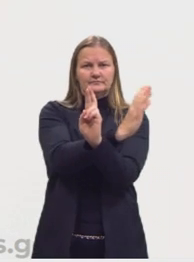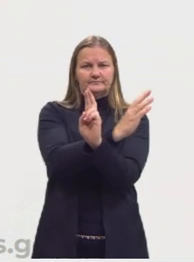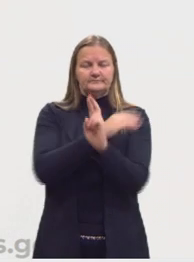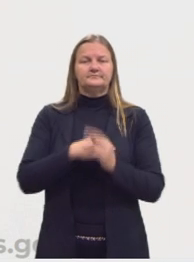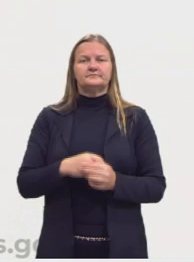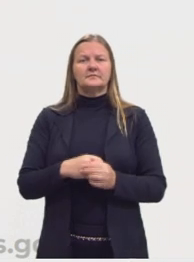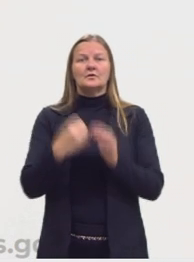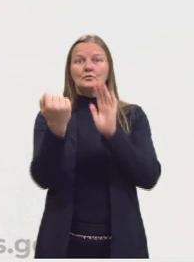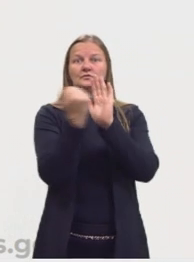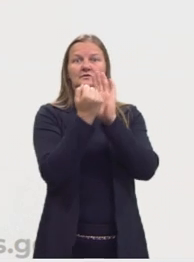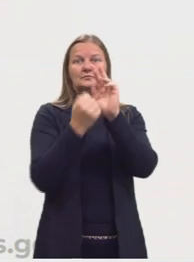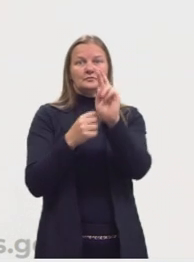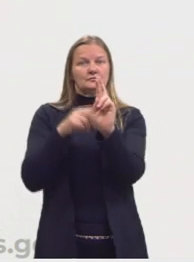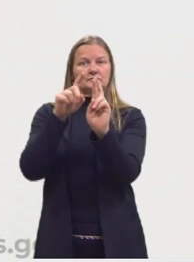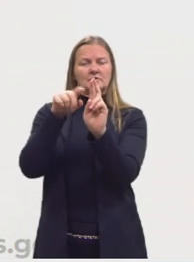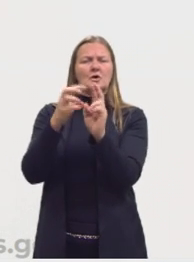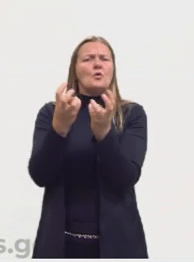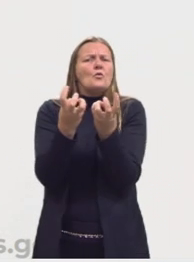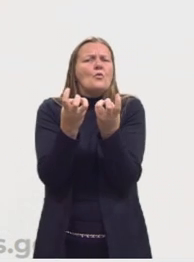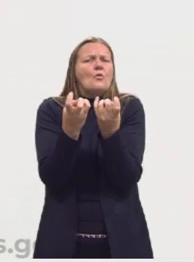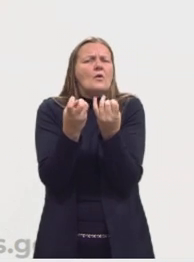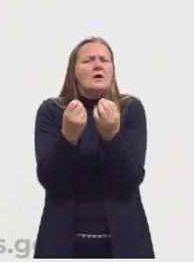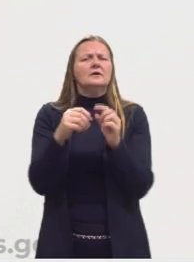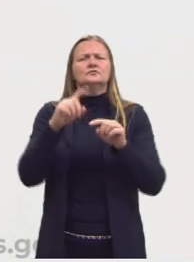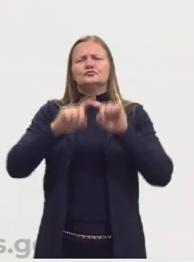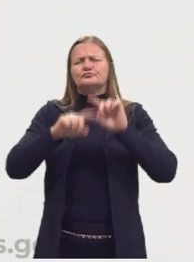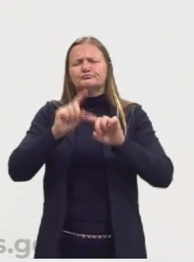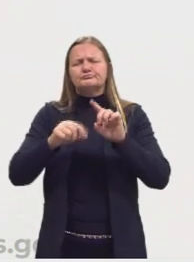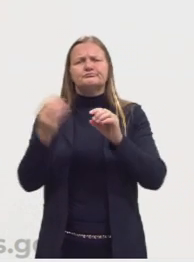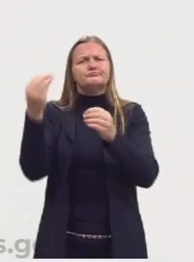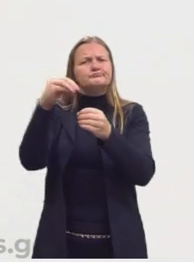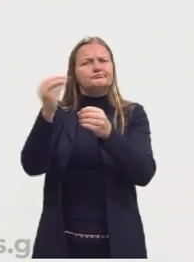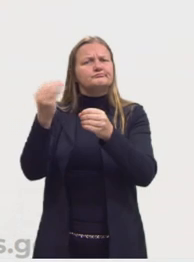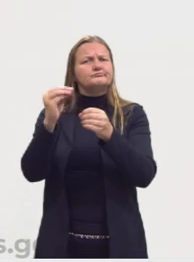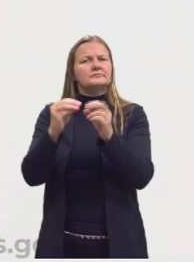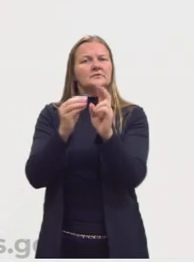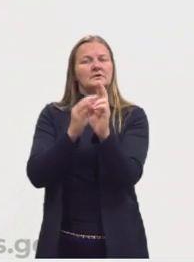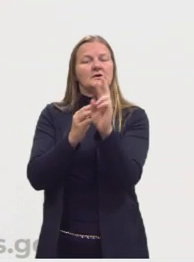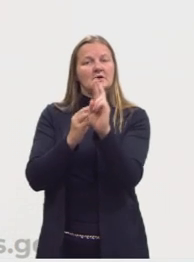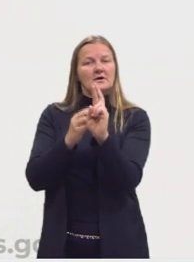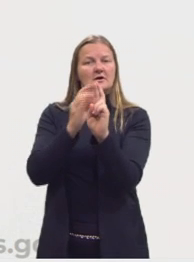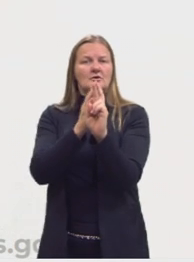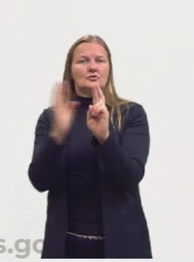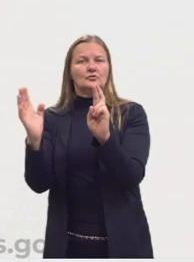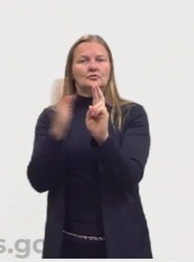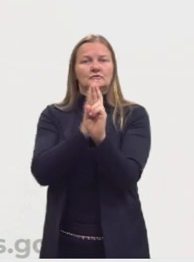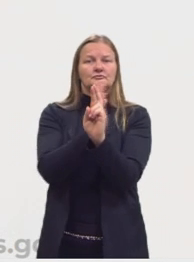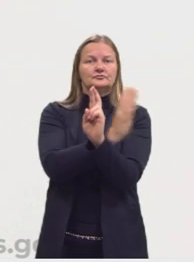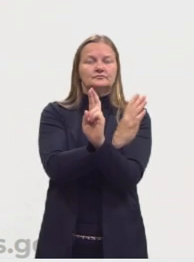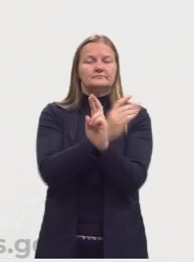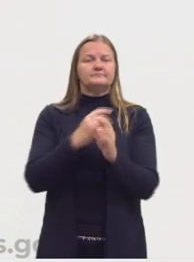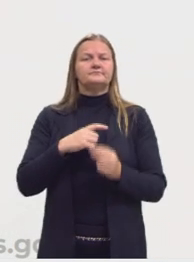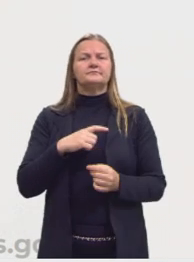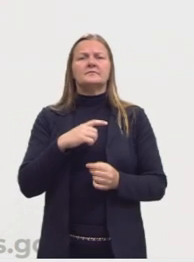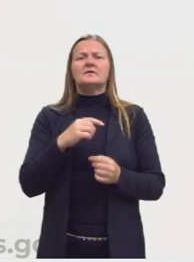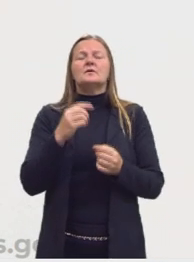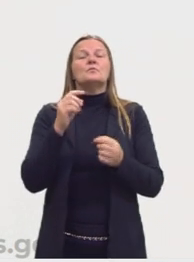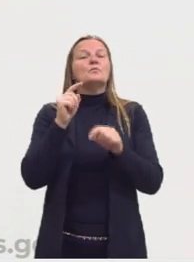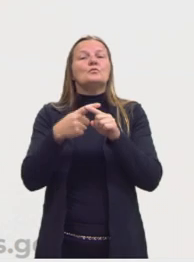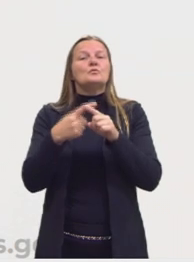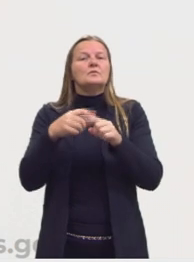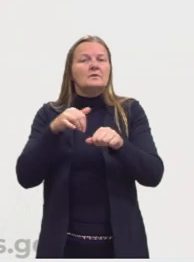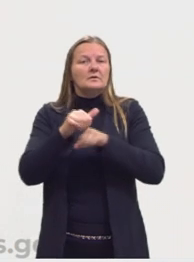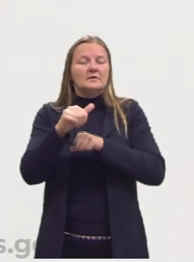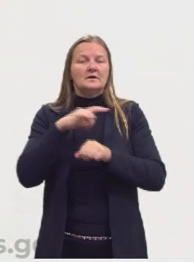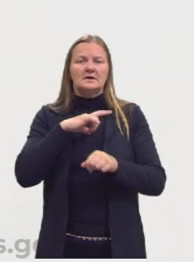é impossível definir a quantidade de elementos presentes entre um valor e outro. Isso acontece porque